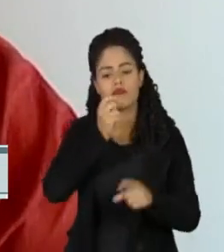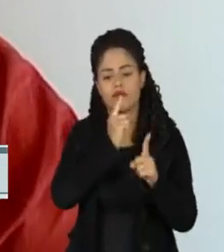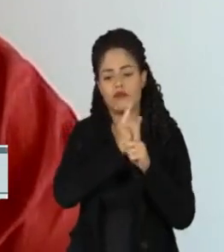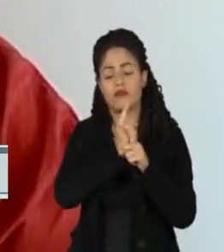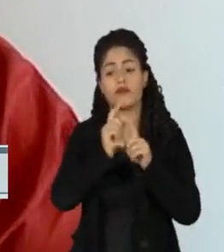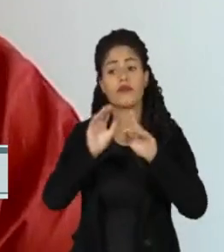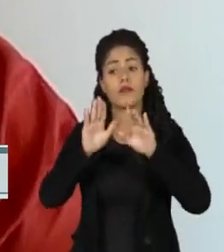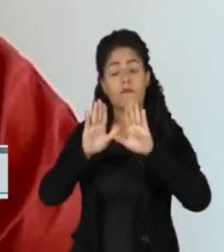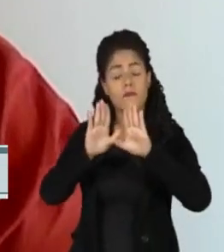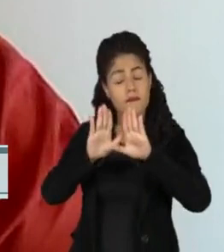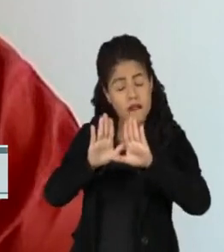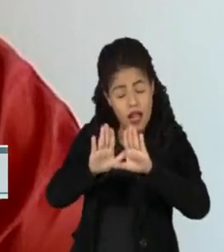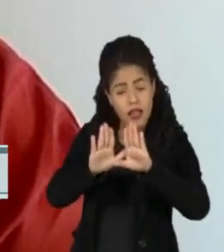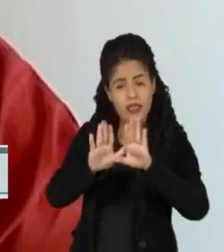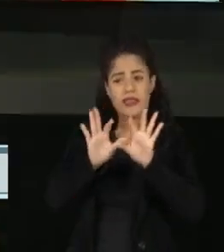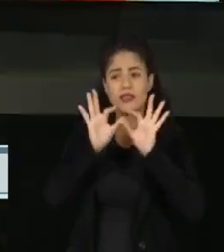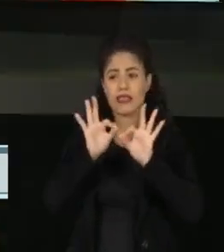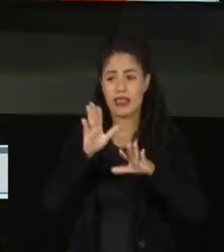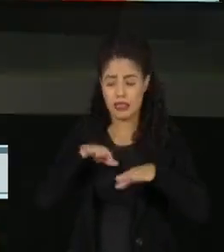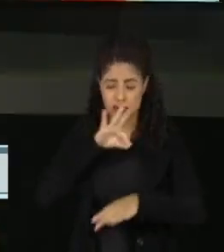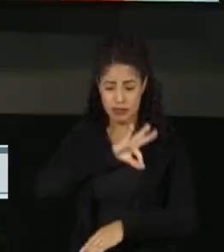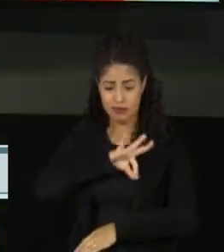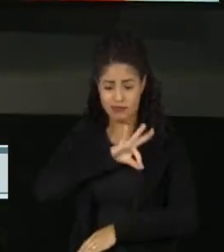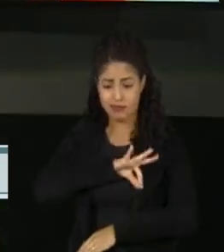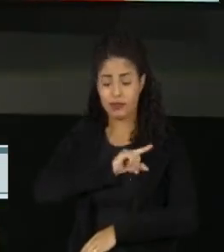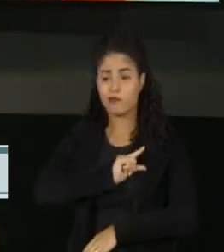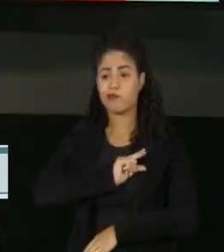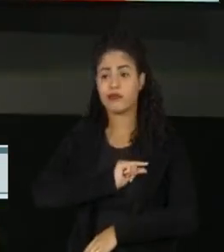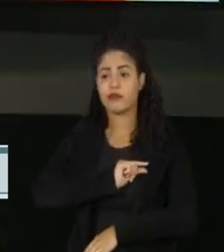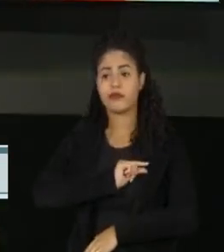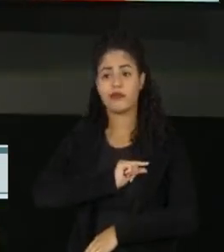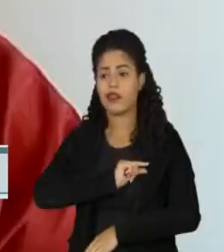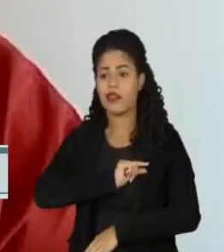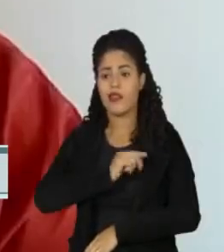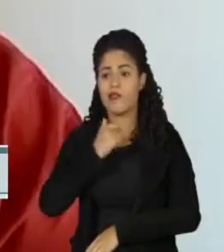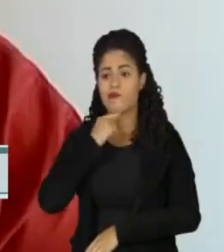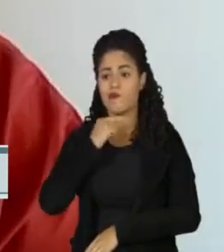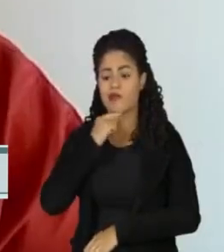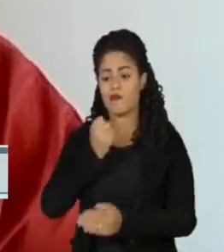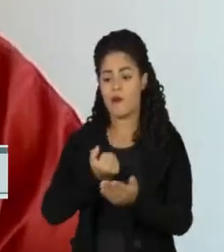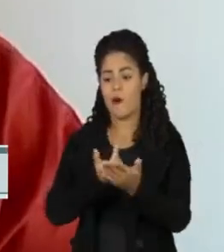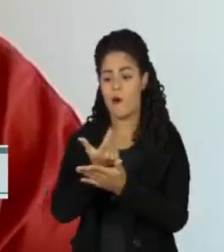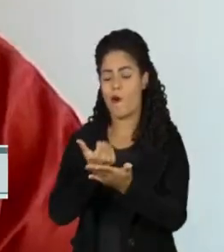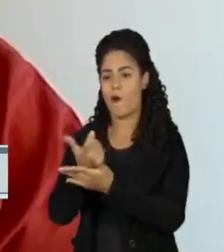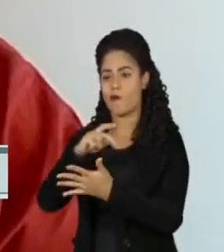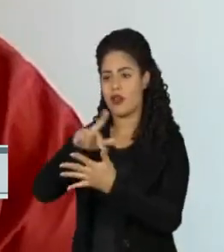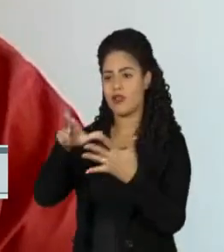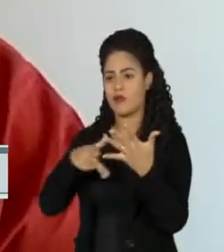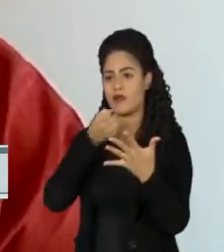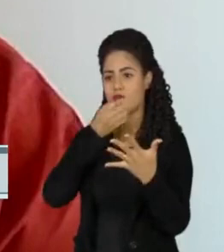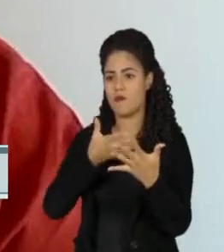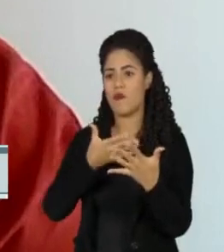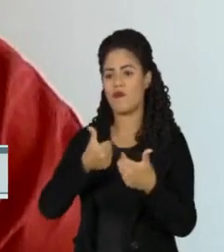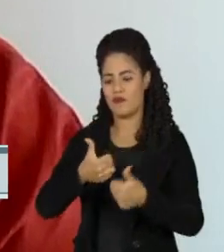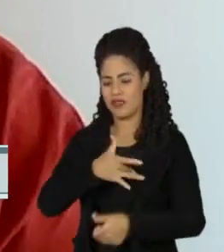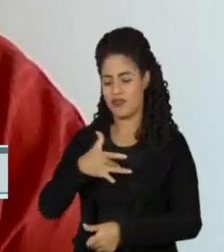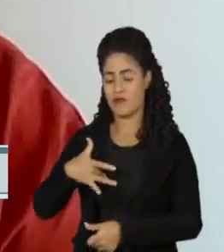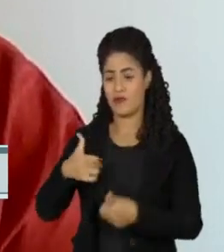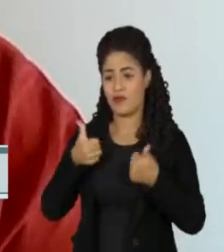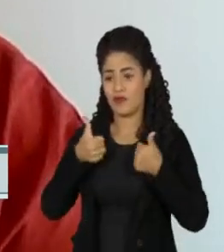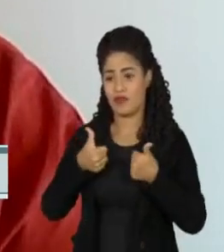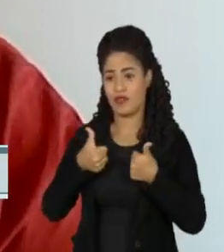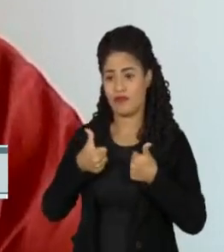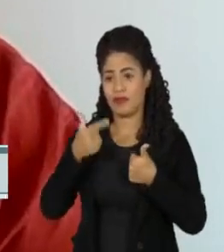Mas claro que não ter renda também faz com que a pessoa não consiga comprar. O que a gente vem acompanhando aí